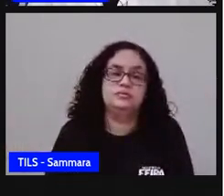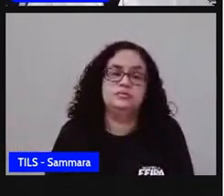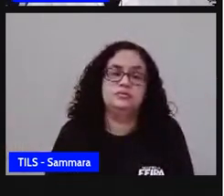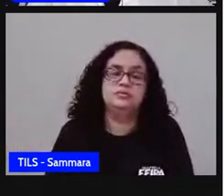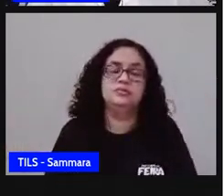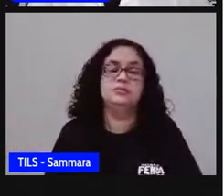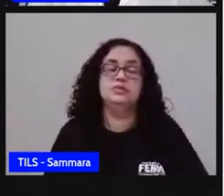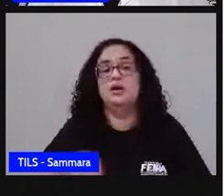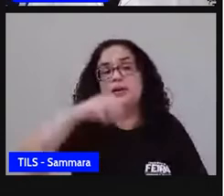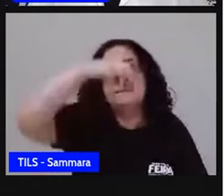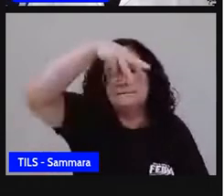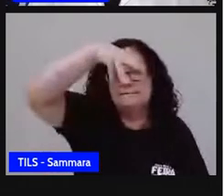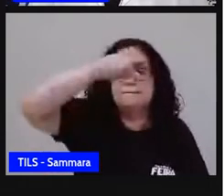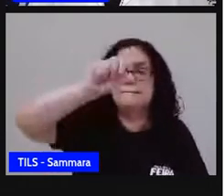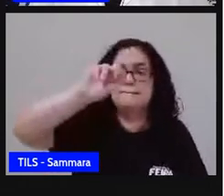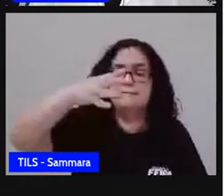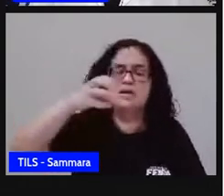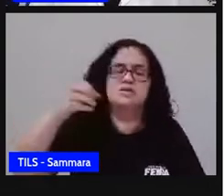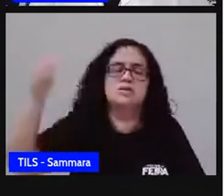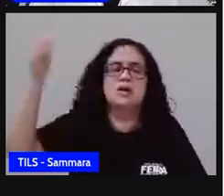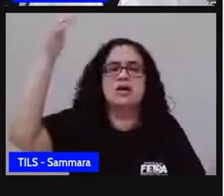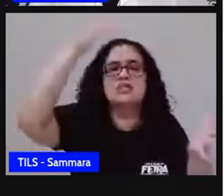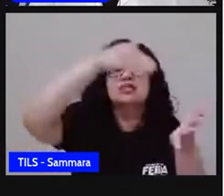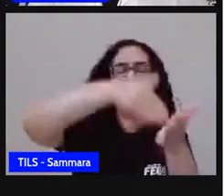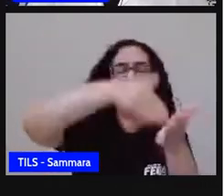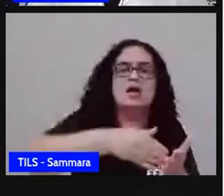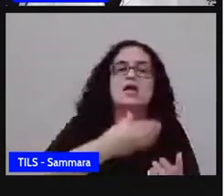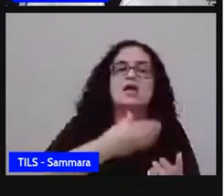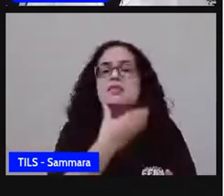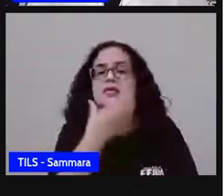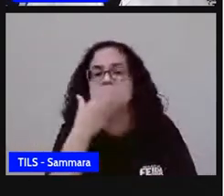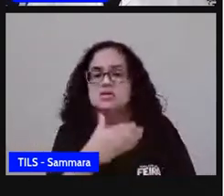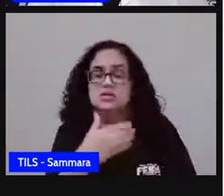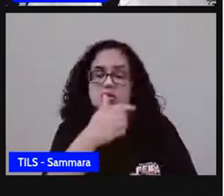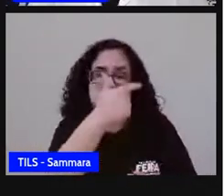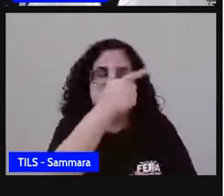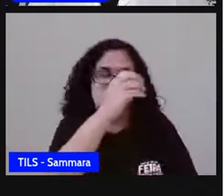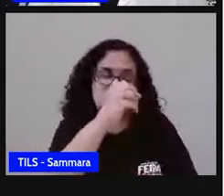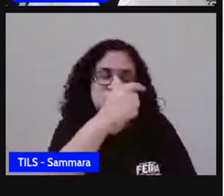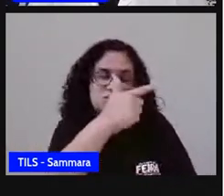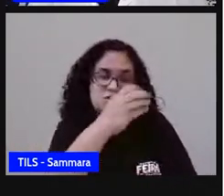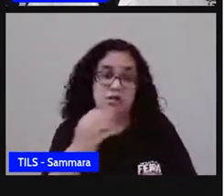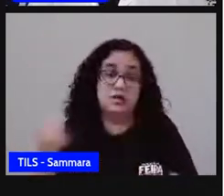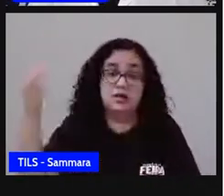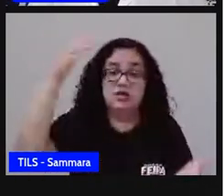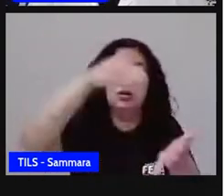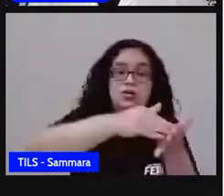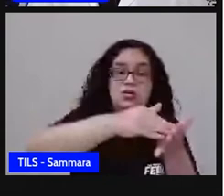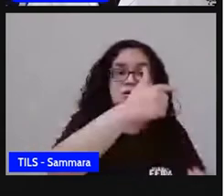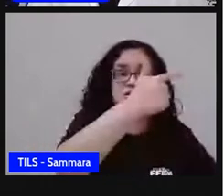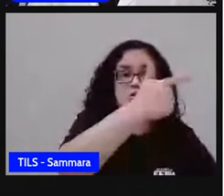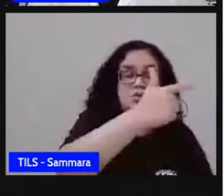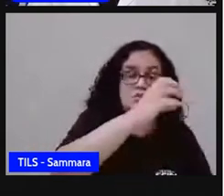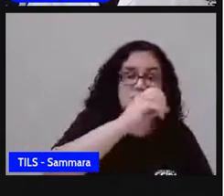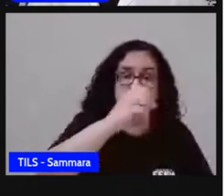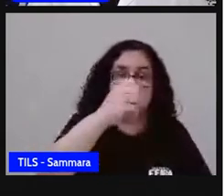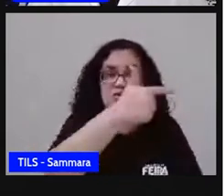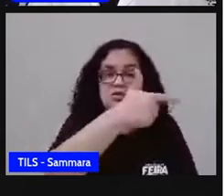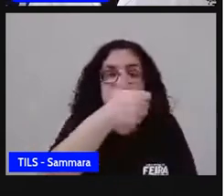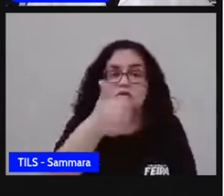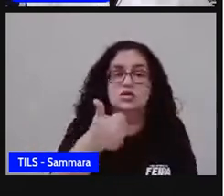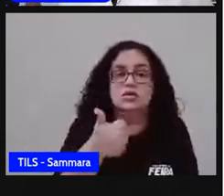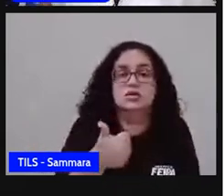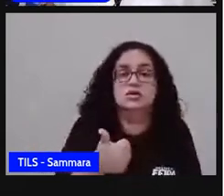De março a dezembro de 2020, entramos 2021. E olha só, no dia